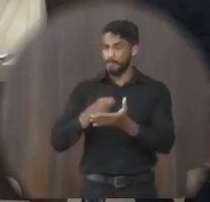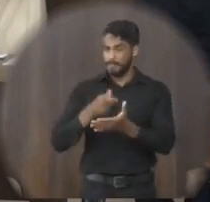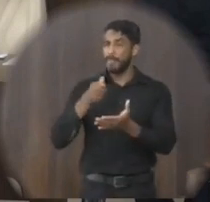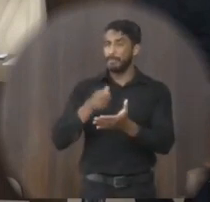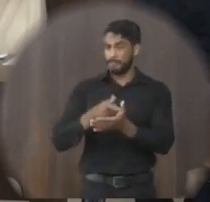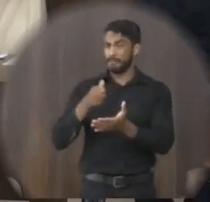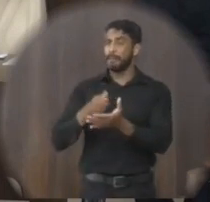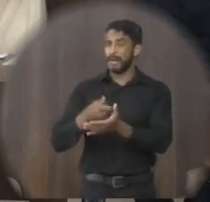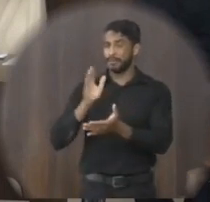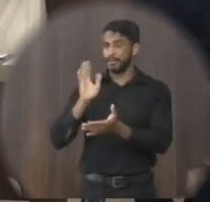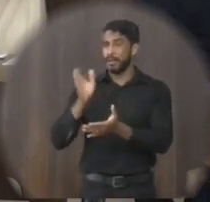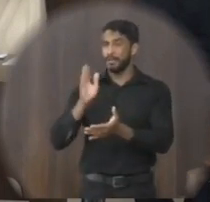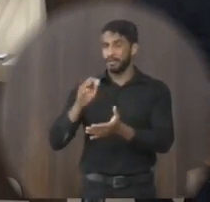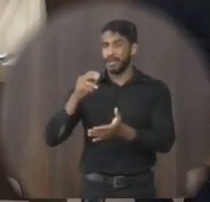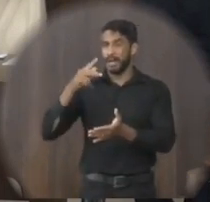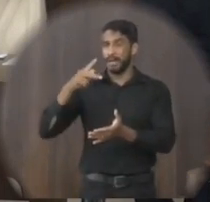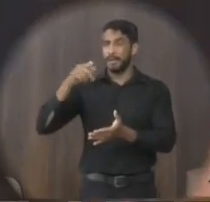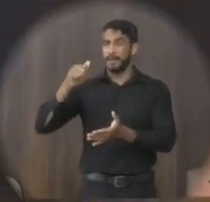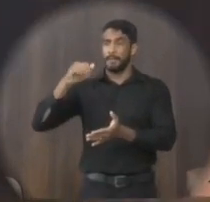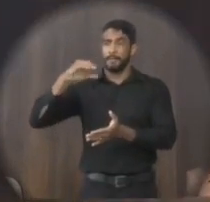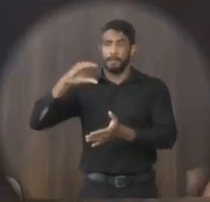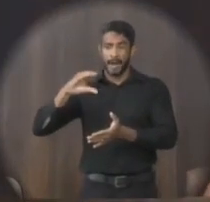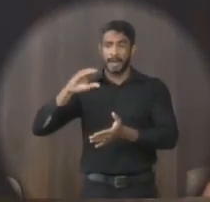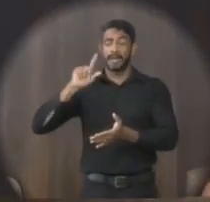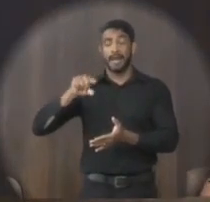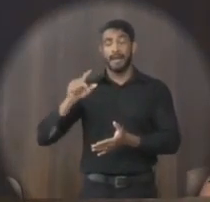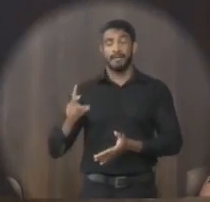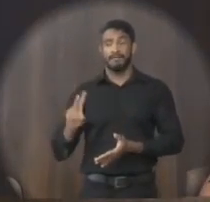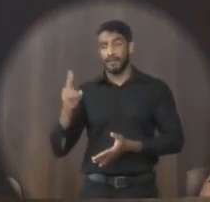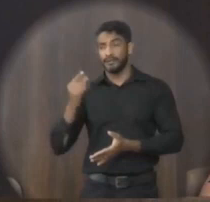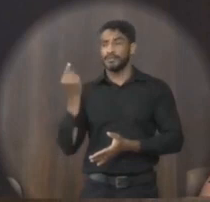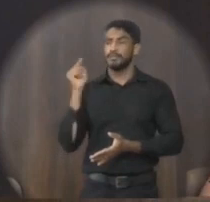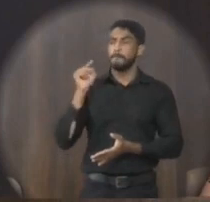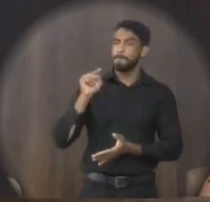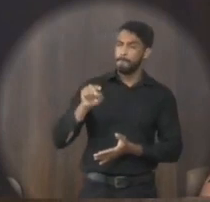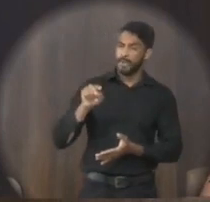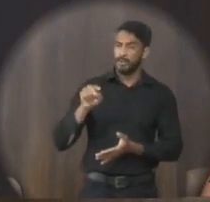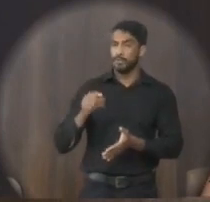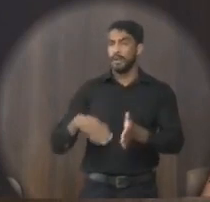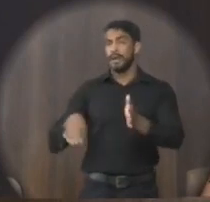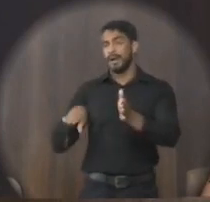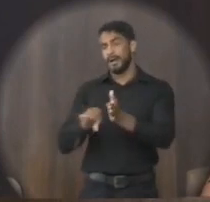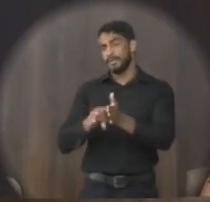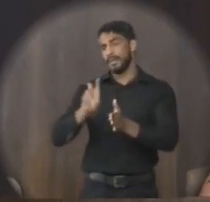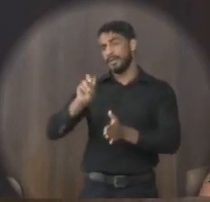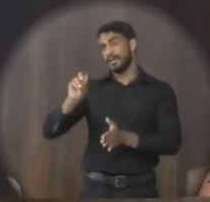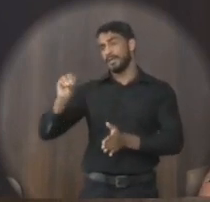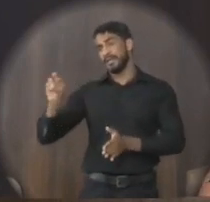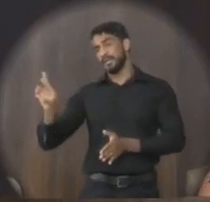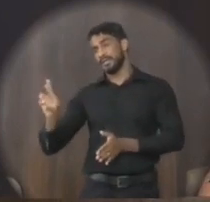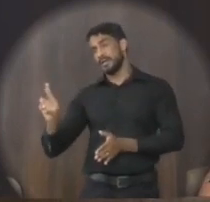TAC, que são valores que variam de mil a 500 reais,